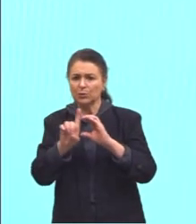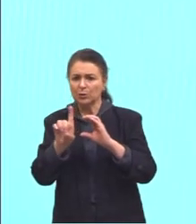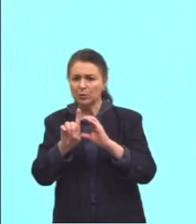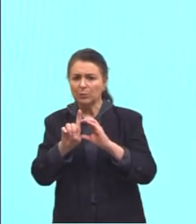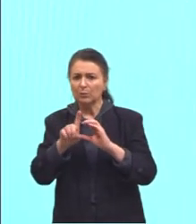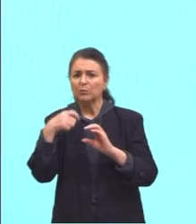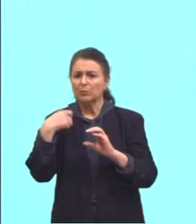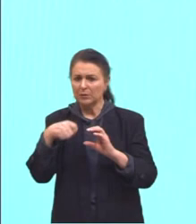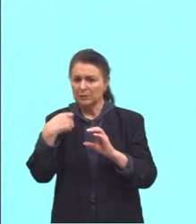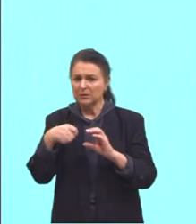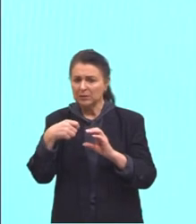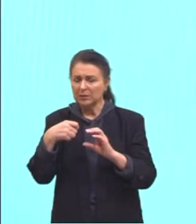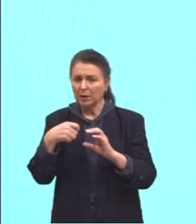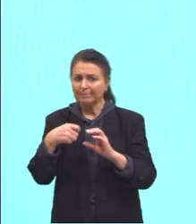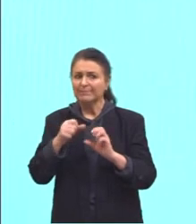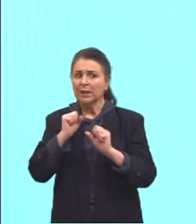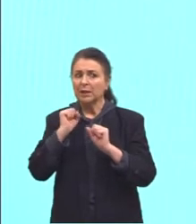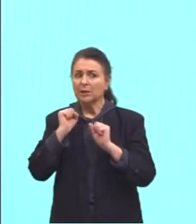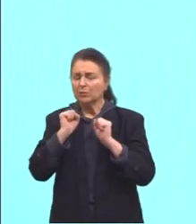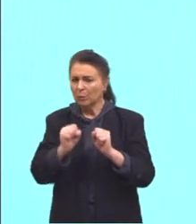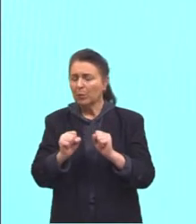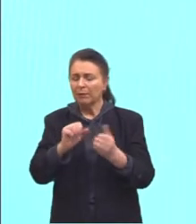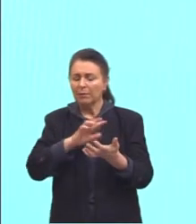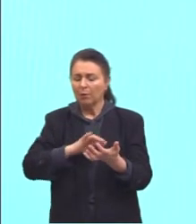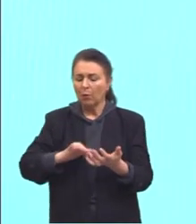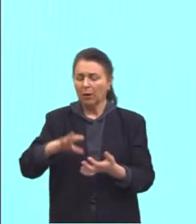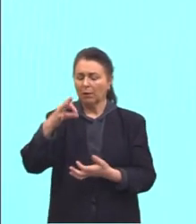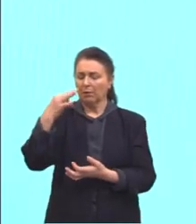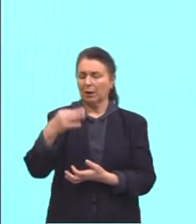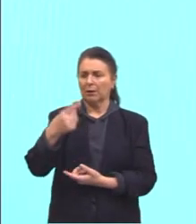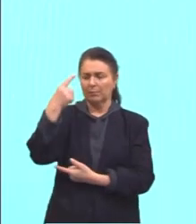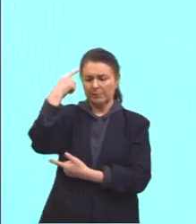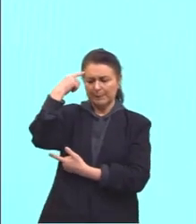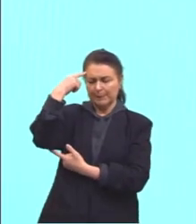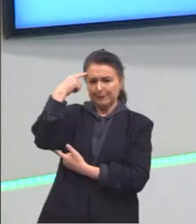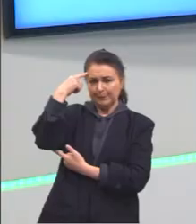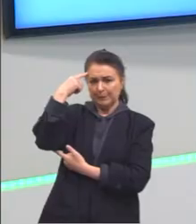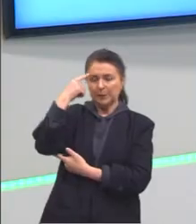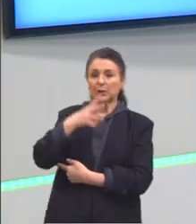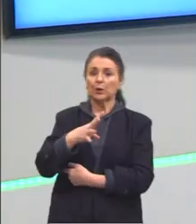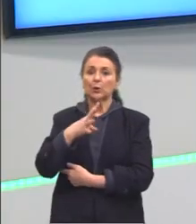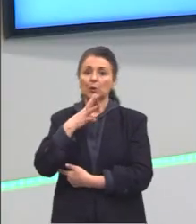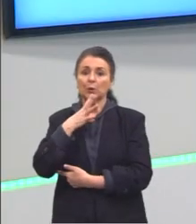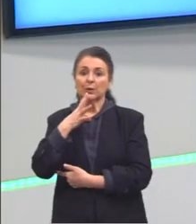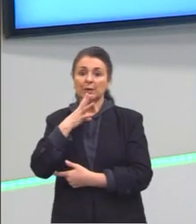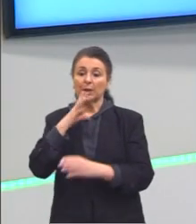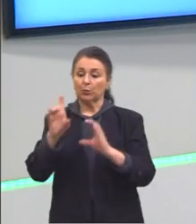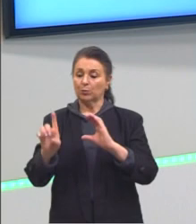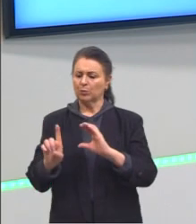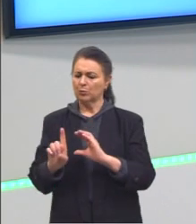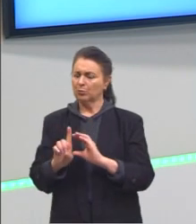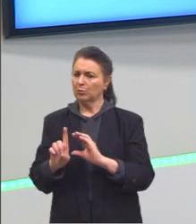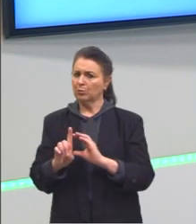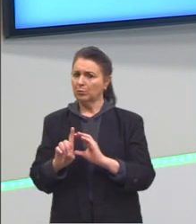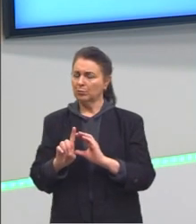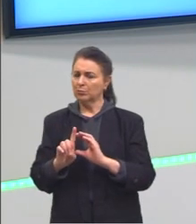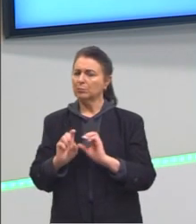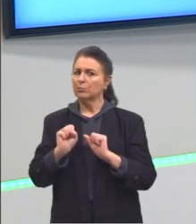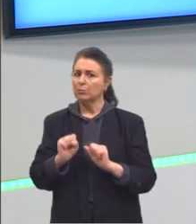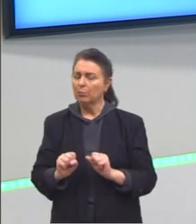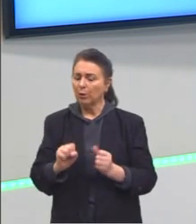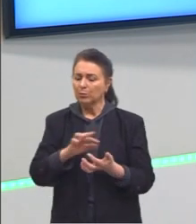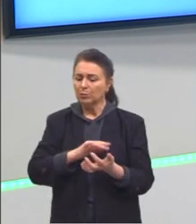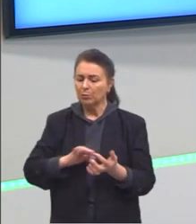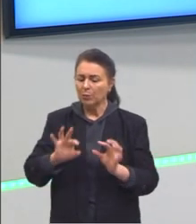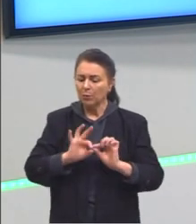circunferência, poderíamos calculá-lo. Então, ele pensou, conhecendo o diâmetro, nós poderíamos, né, calcular